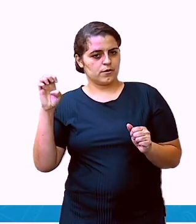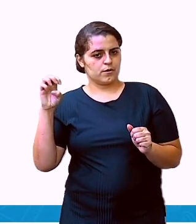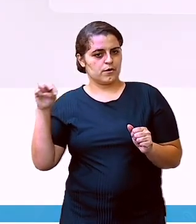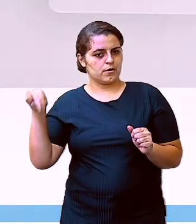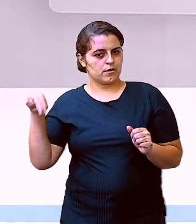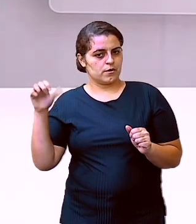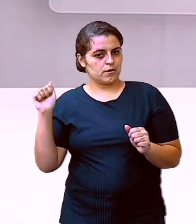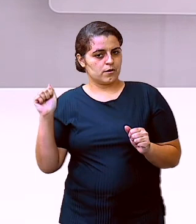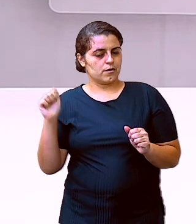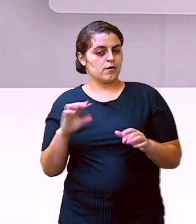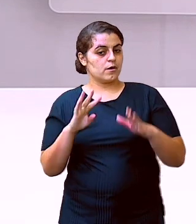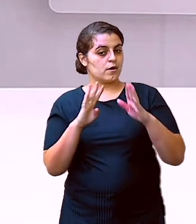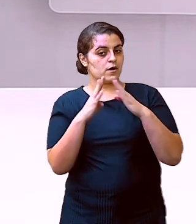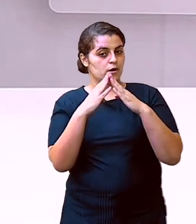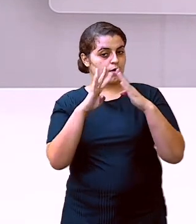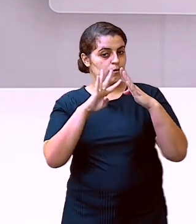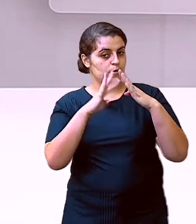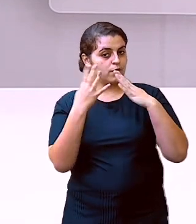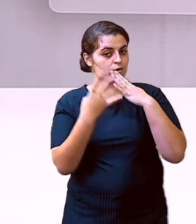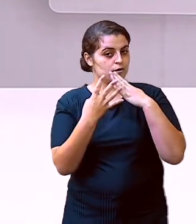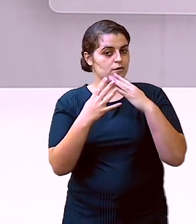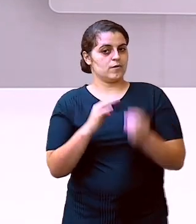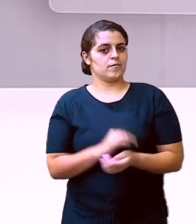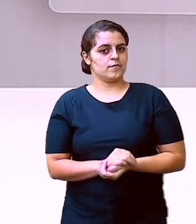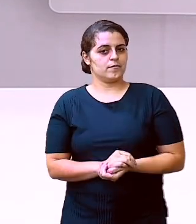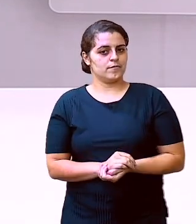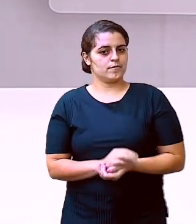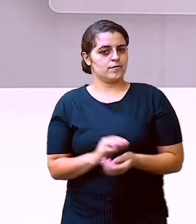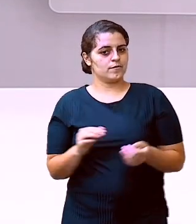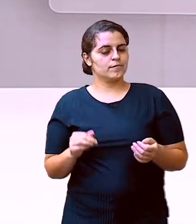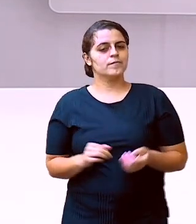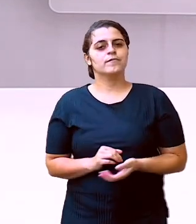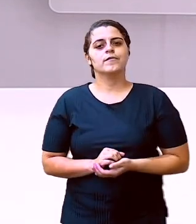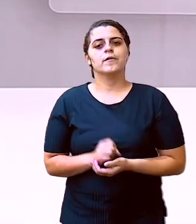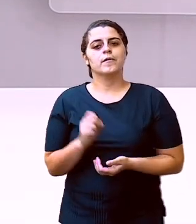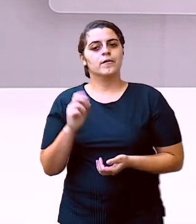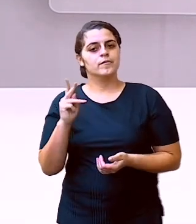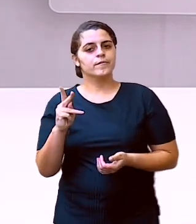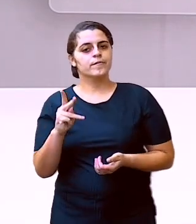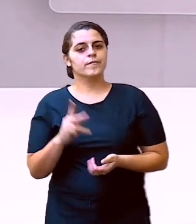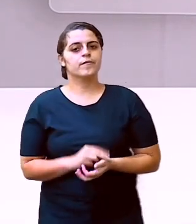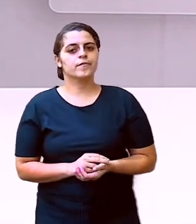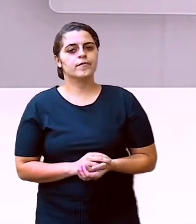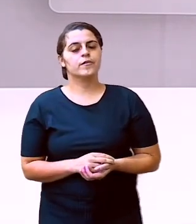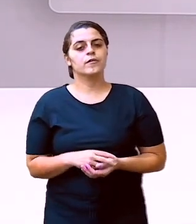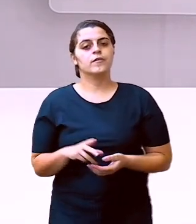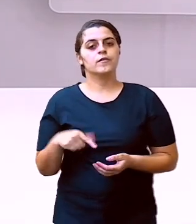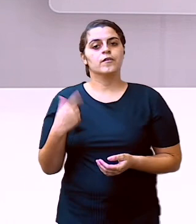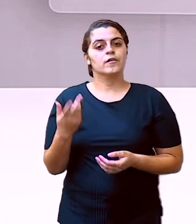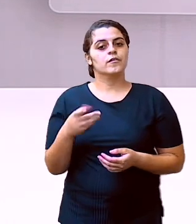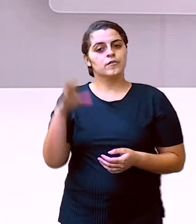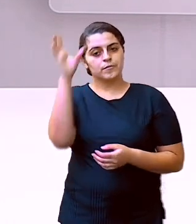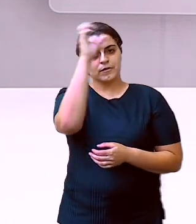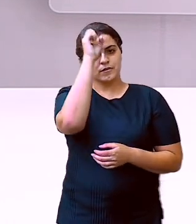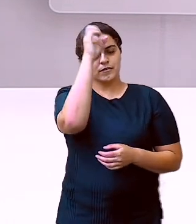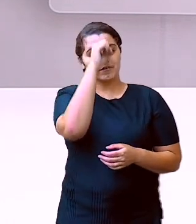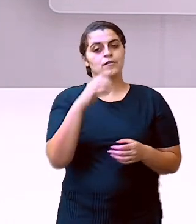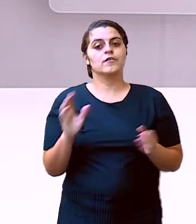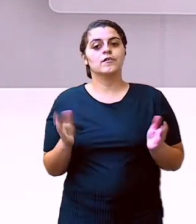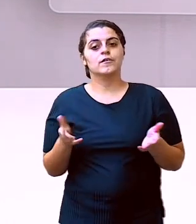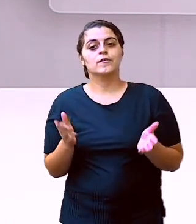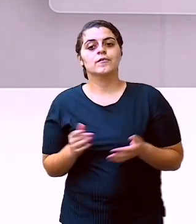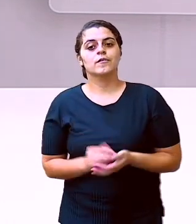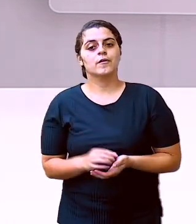Não se esqueça de manter a quarentena. Combinado? Muito bem. O nosso aprendizado de hoje.